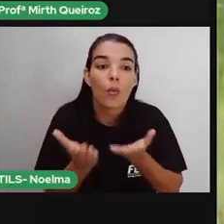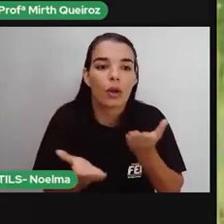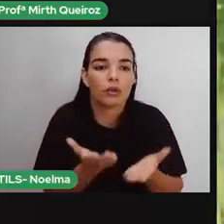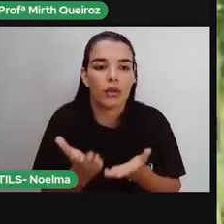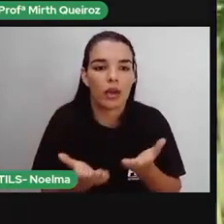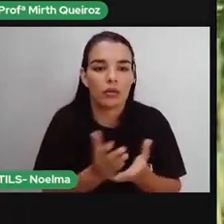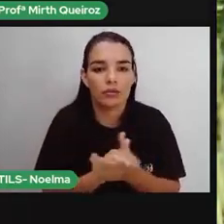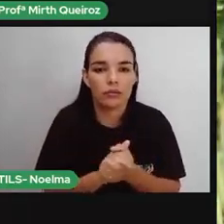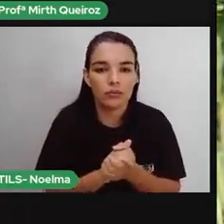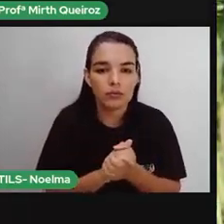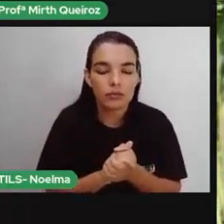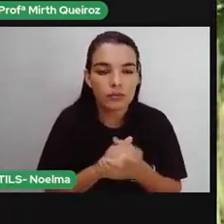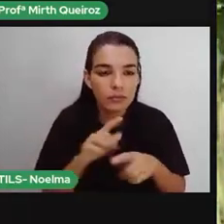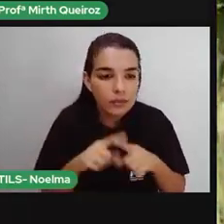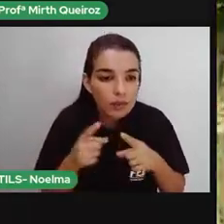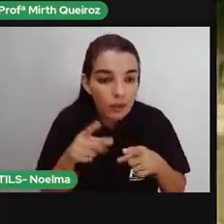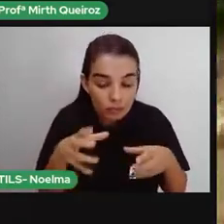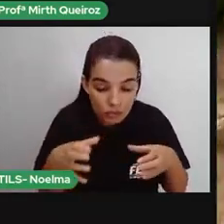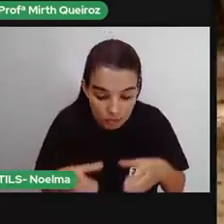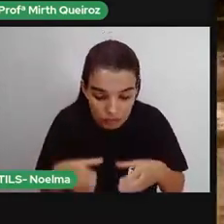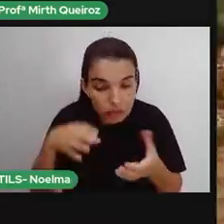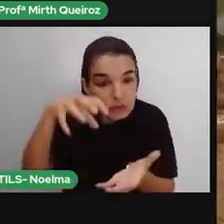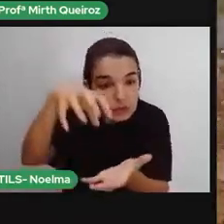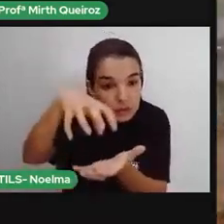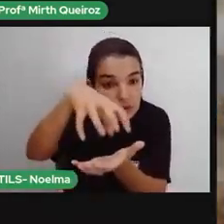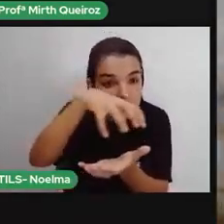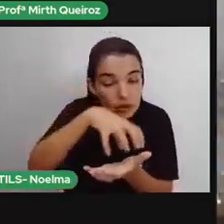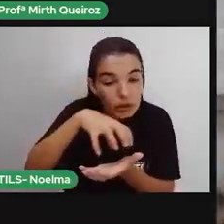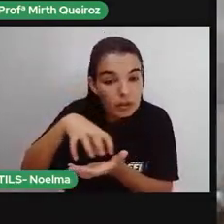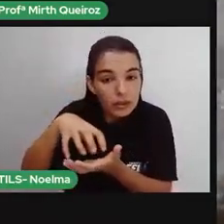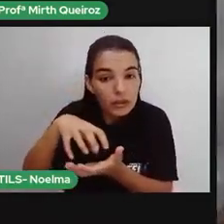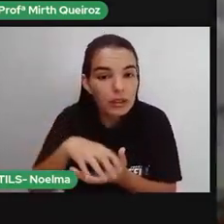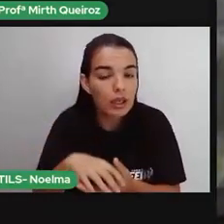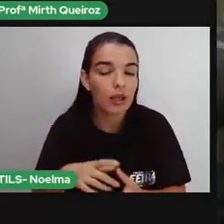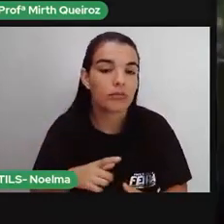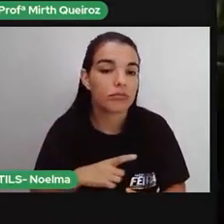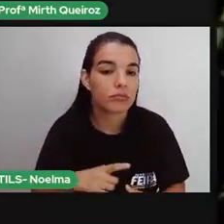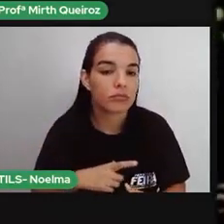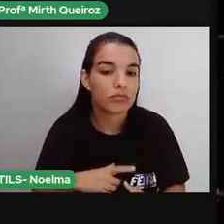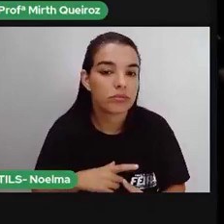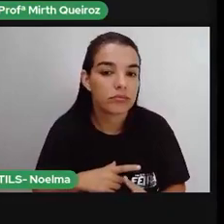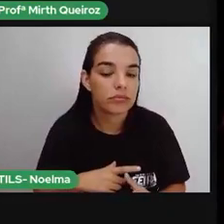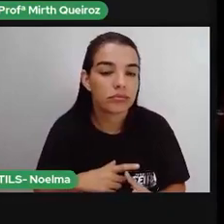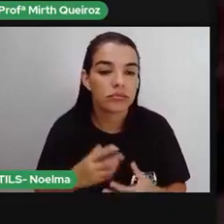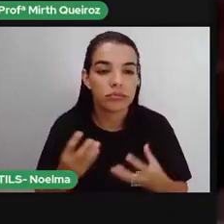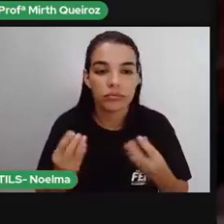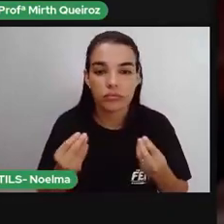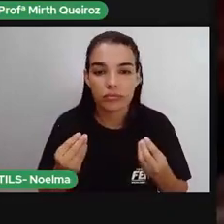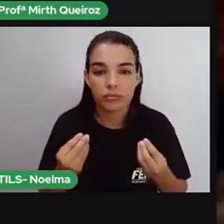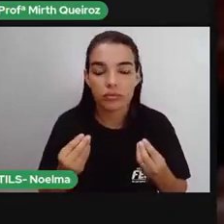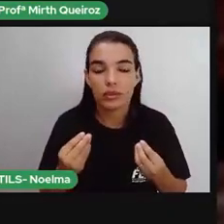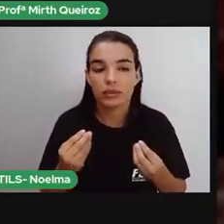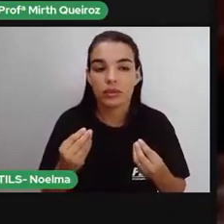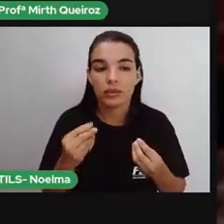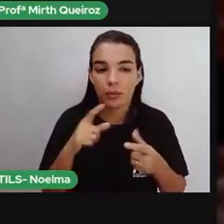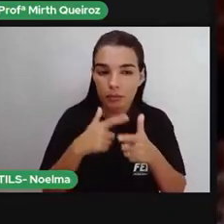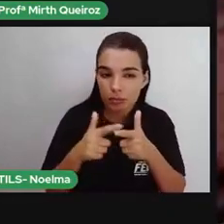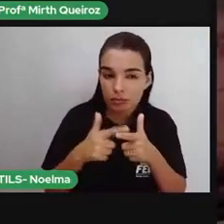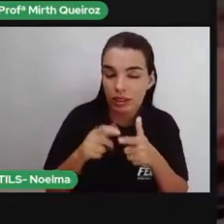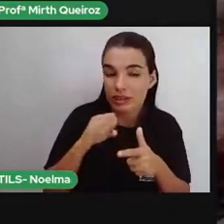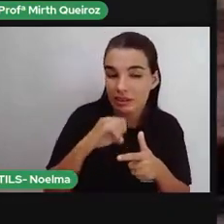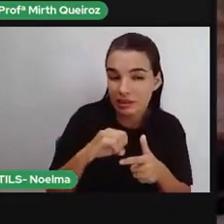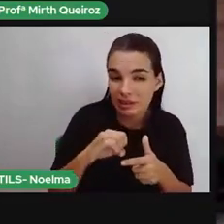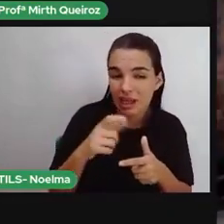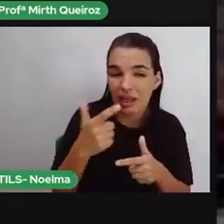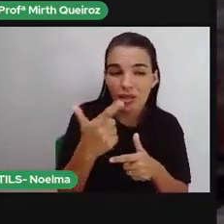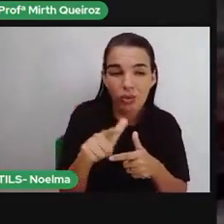Nessa região, estão muitas nascentes de rios que alimentam o Pantanal. Mas o mau uso do solo abriu feridas